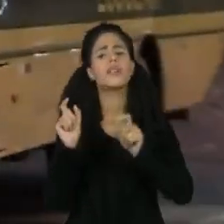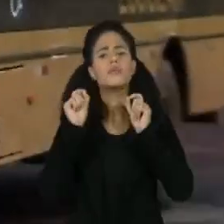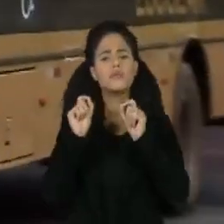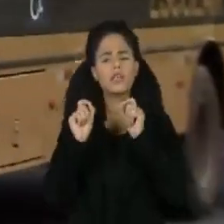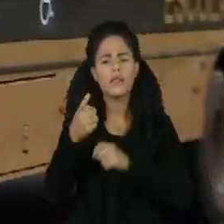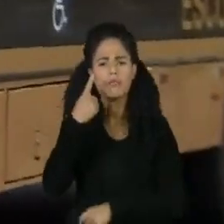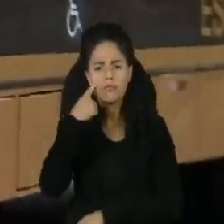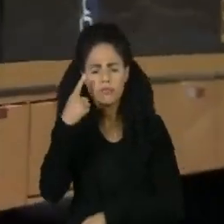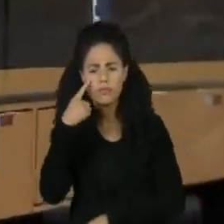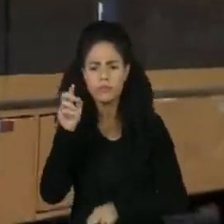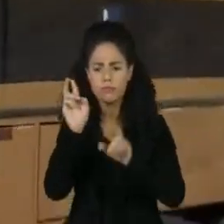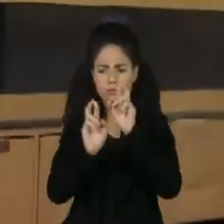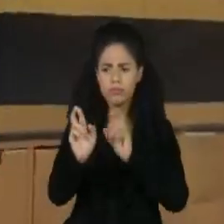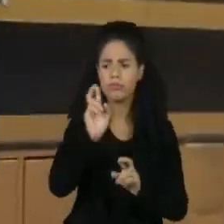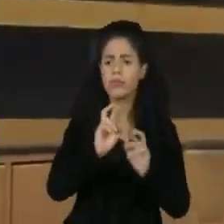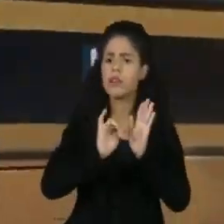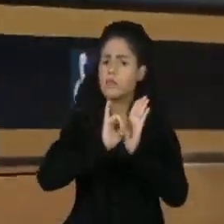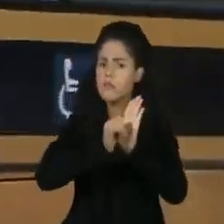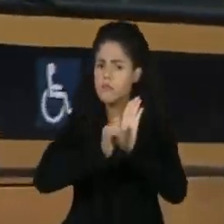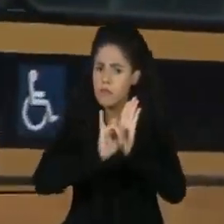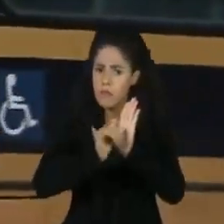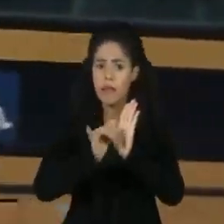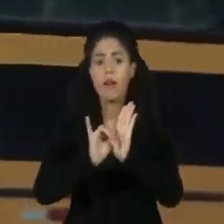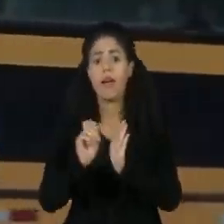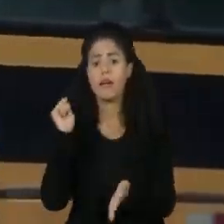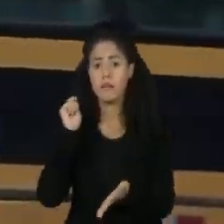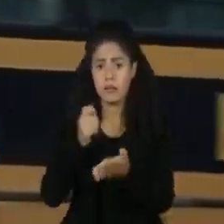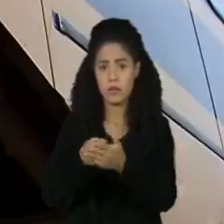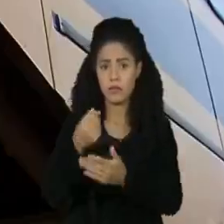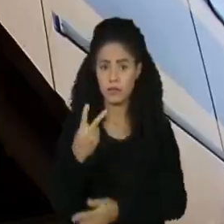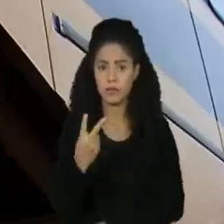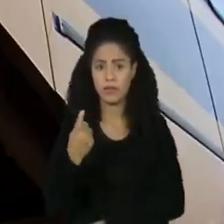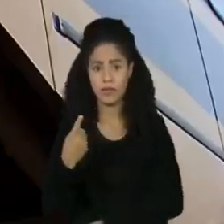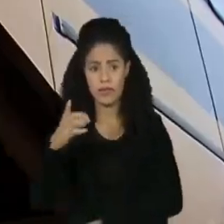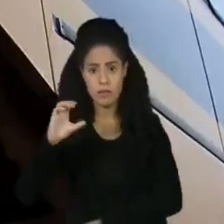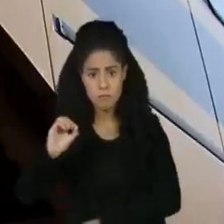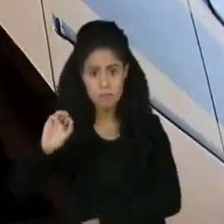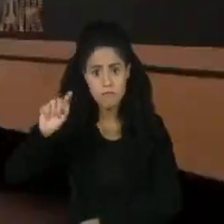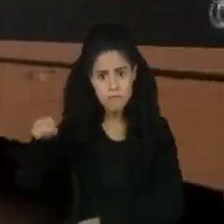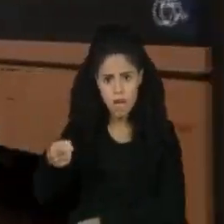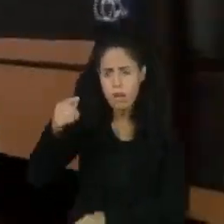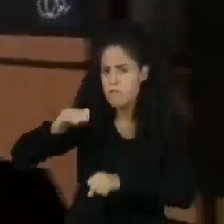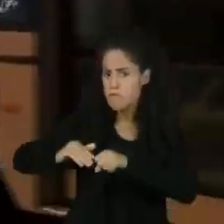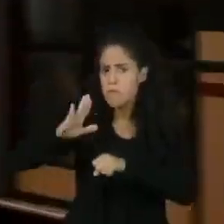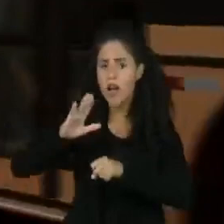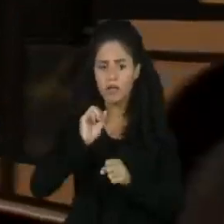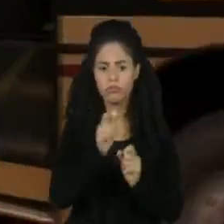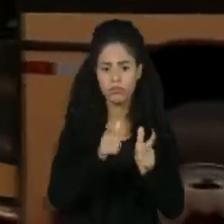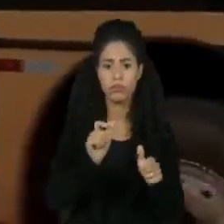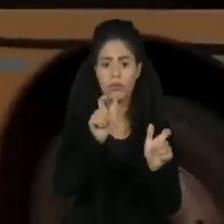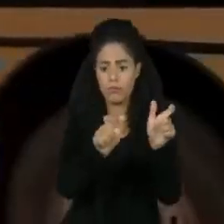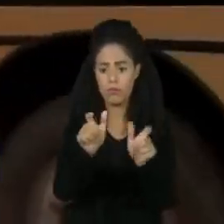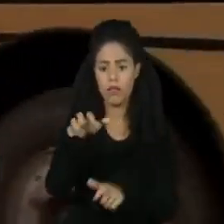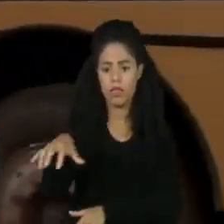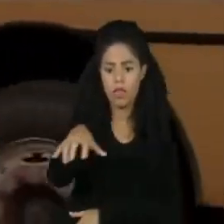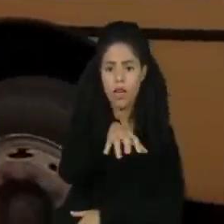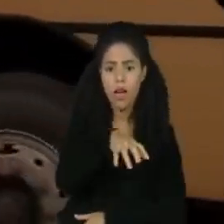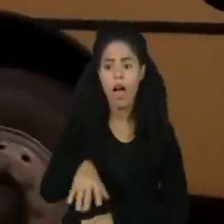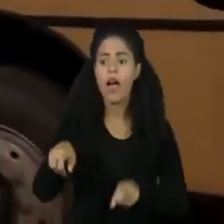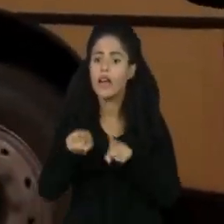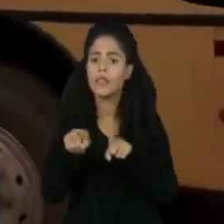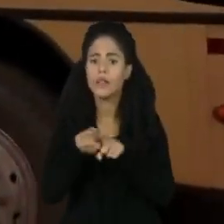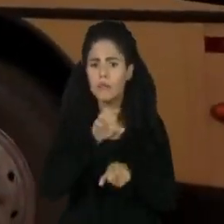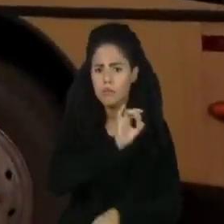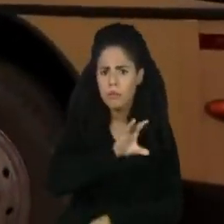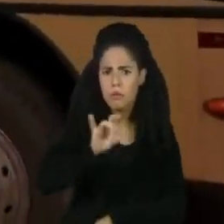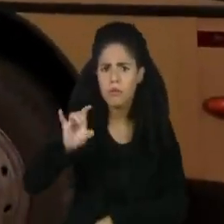previsão do edital, o fundo pagaria até 210 mil reais a mais por veículo. No total, a compra